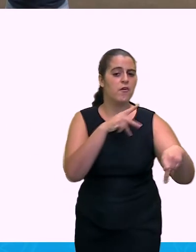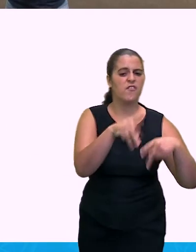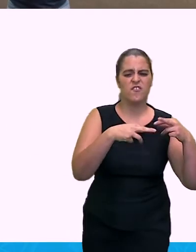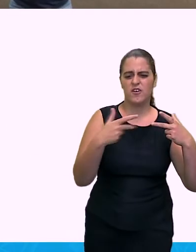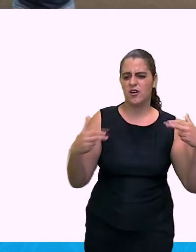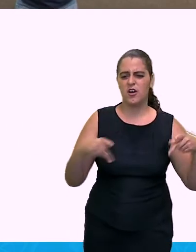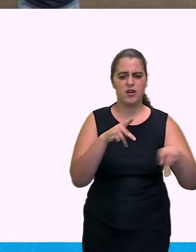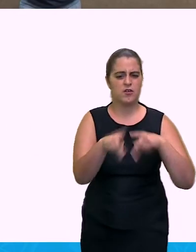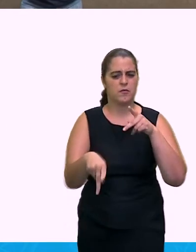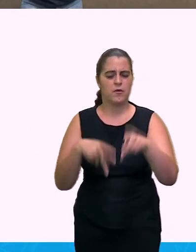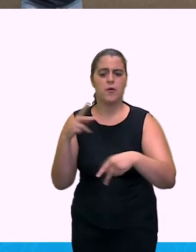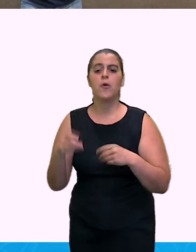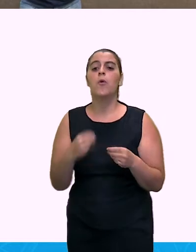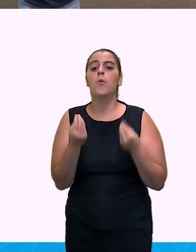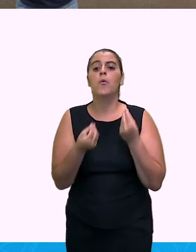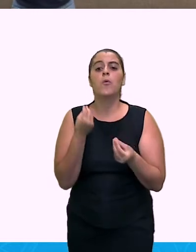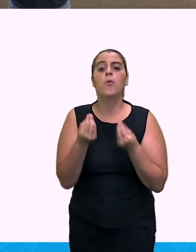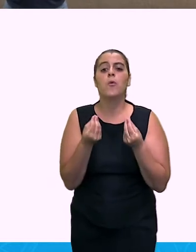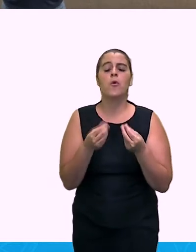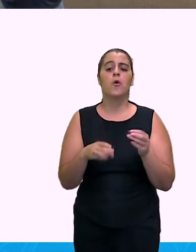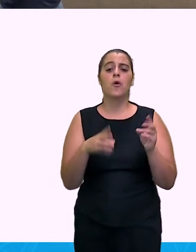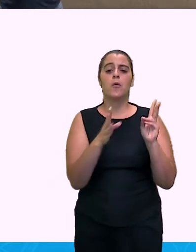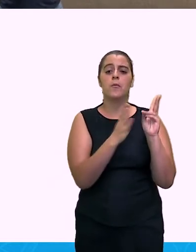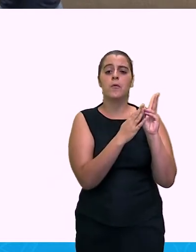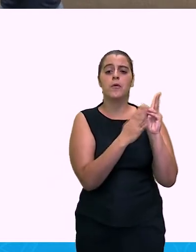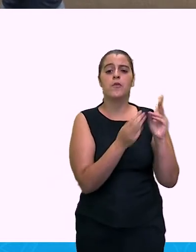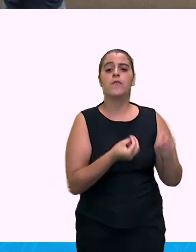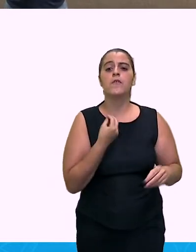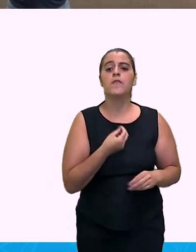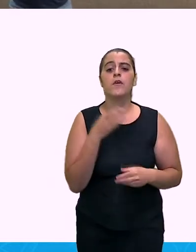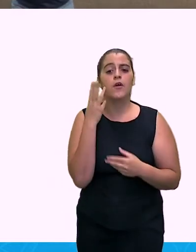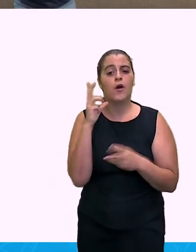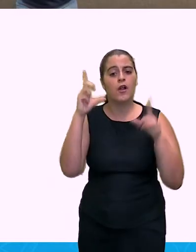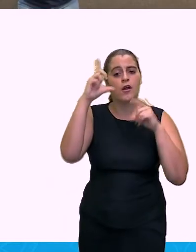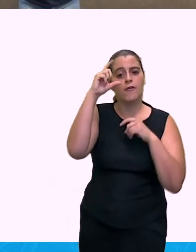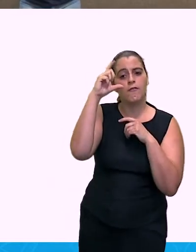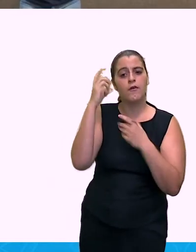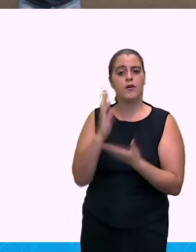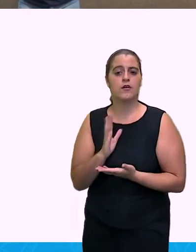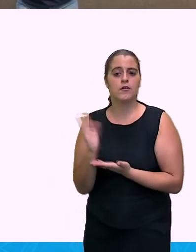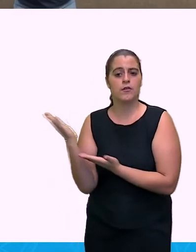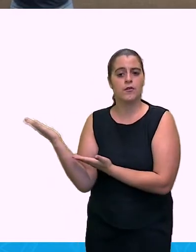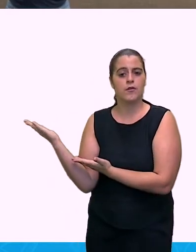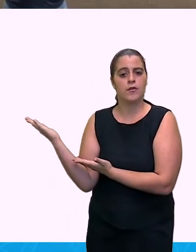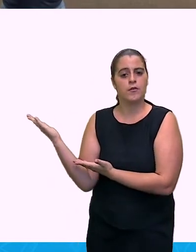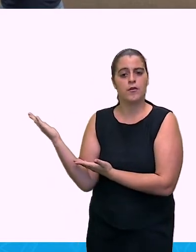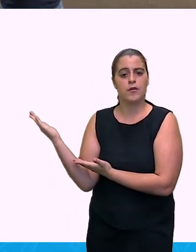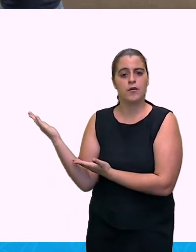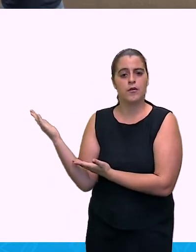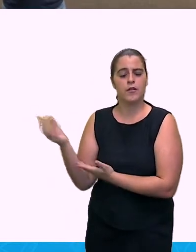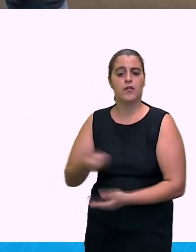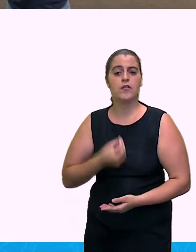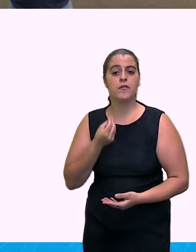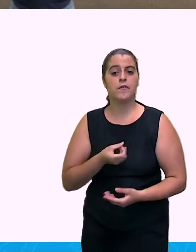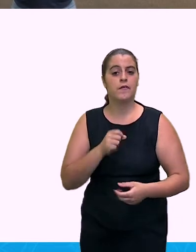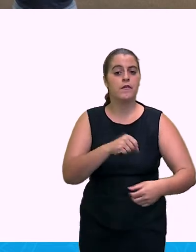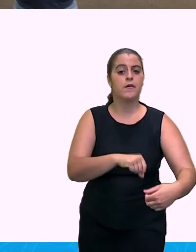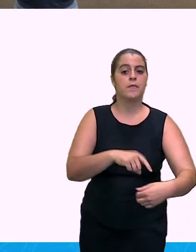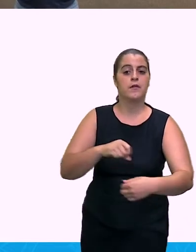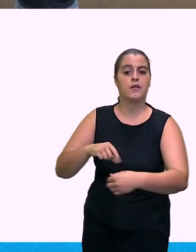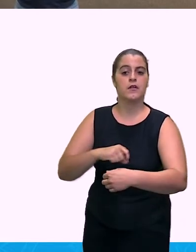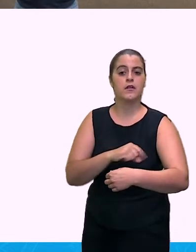Como é que os índios viviam? A foto tá aí pra mostrar pra vocês. Eles viviam na terra,